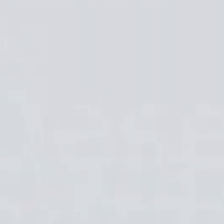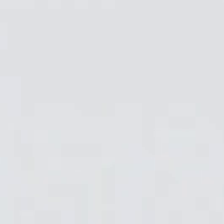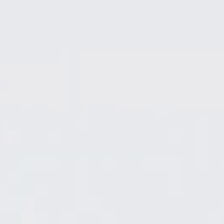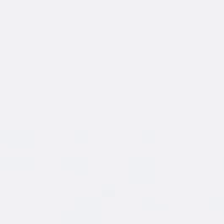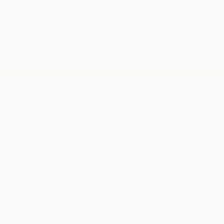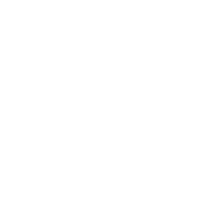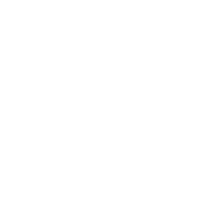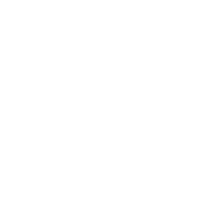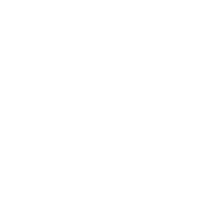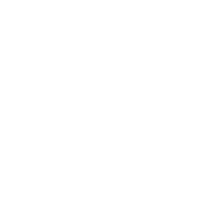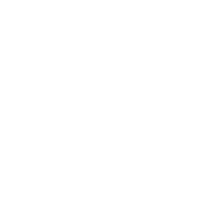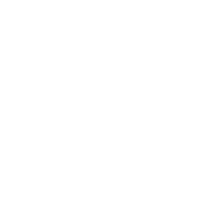E aí E aí E aí